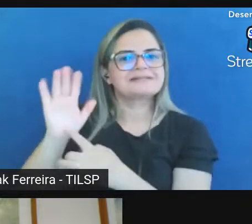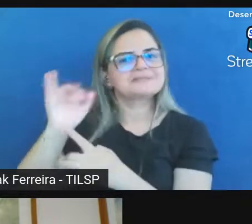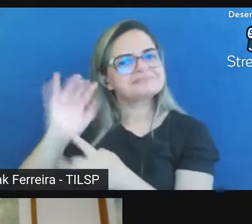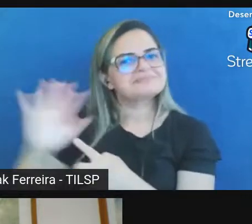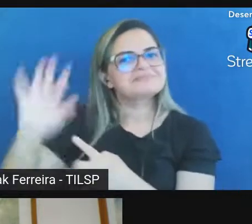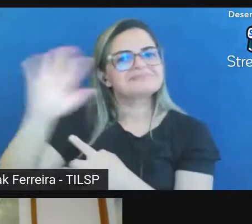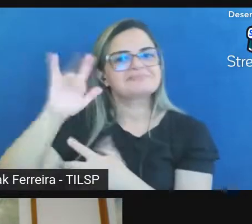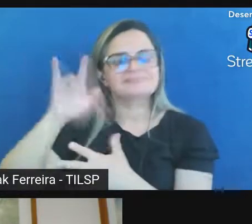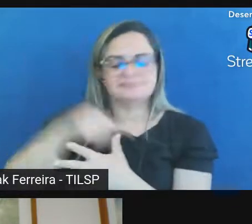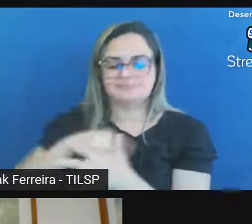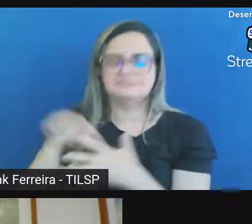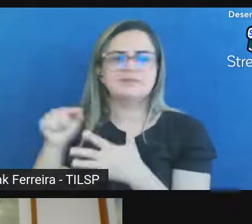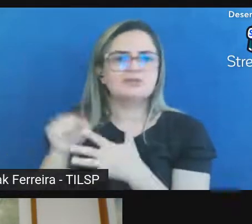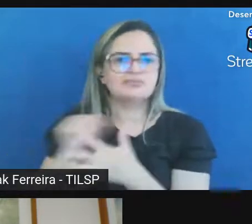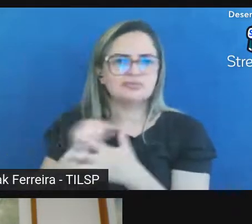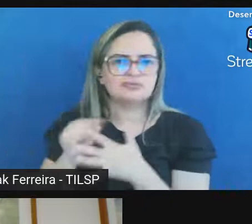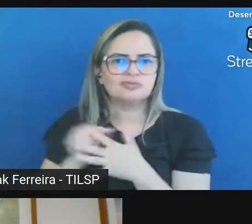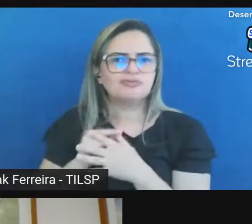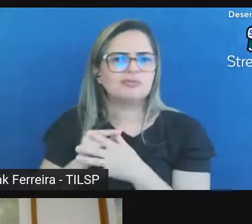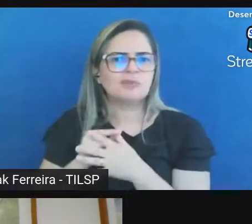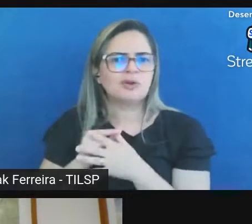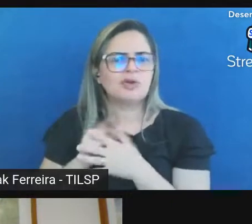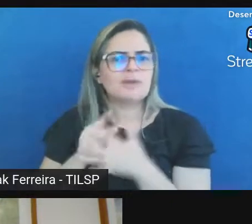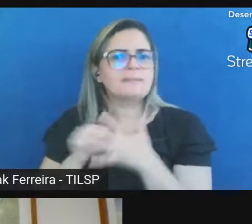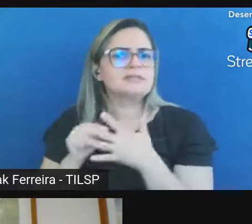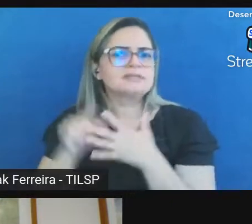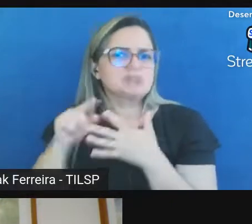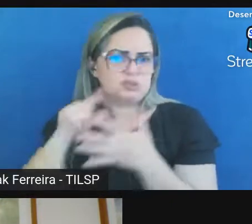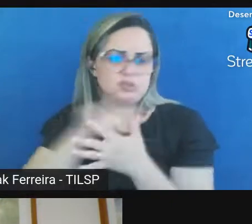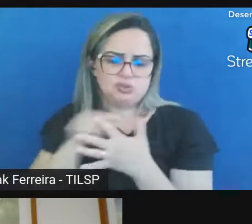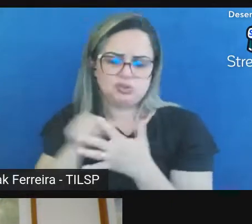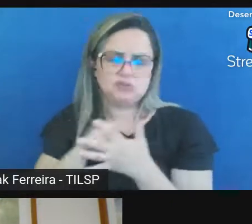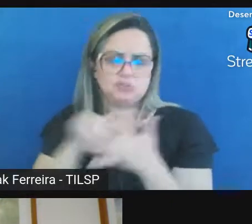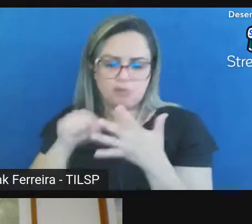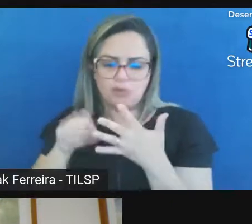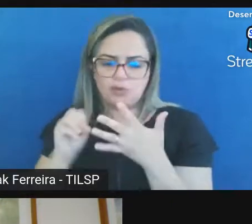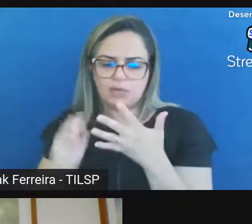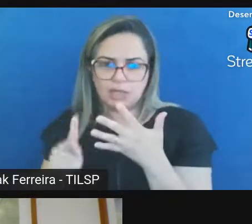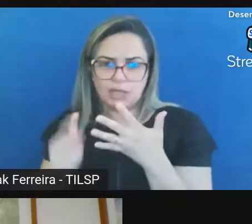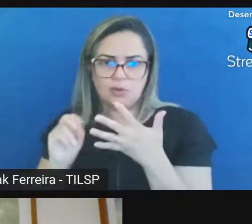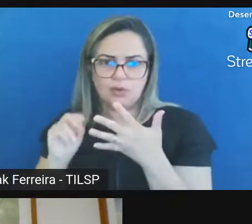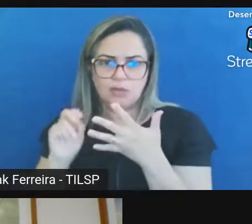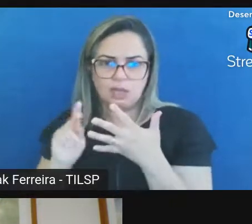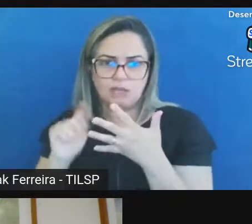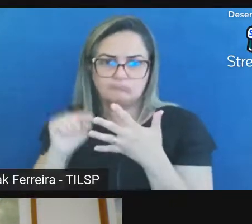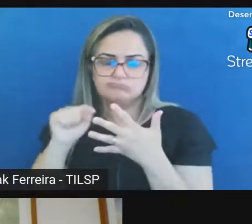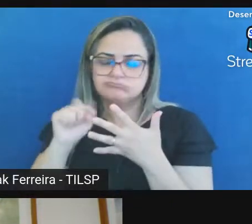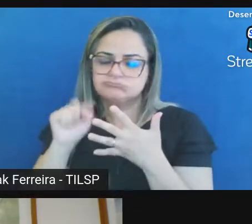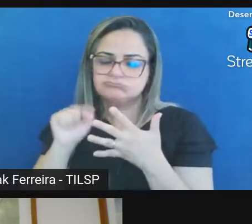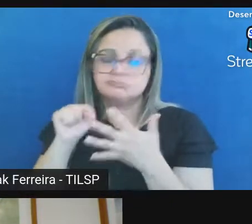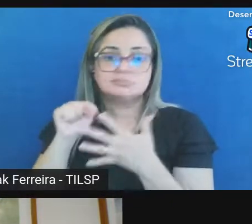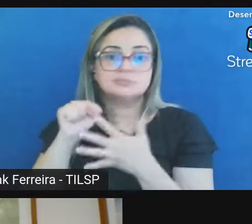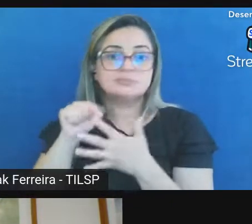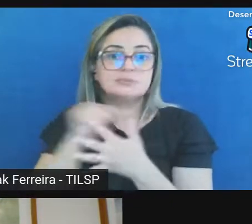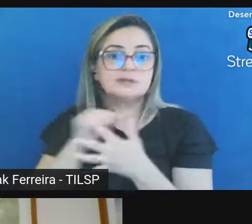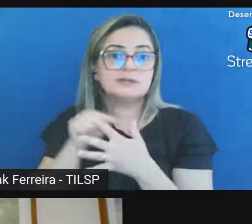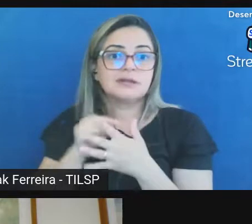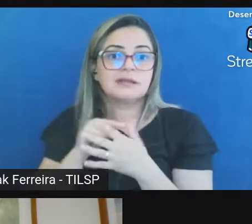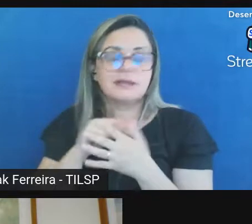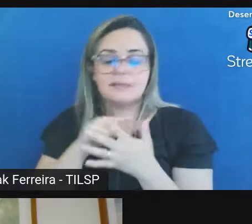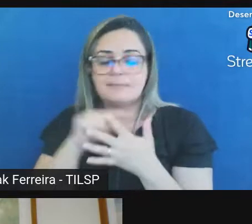ademais disso para esse documento ser autêntico ele tem que contemplar as três